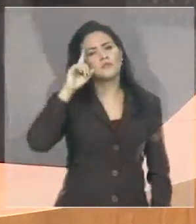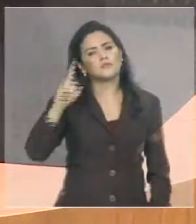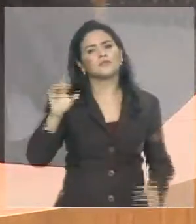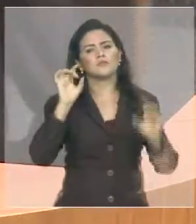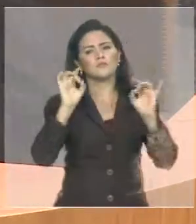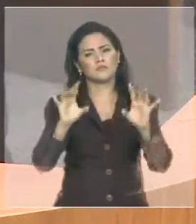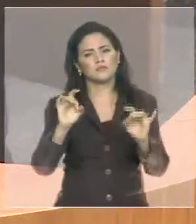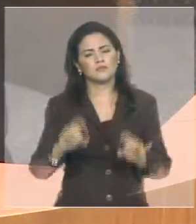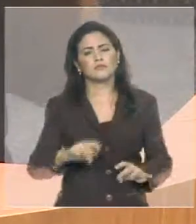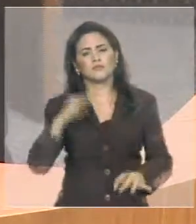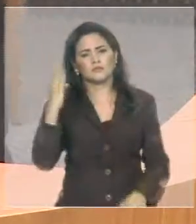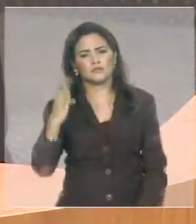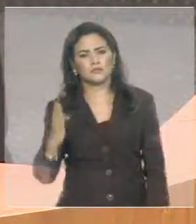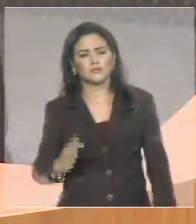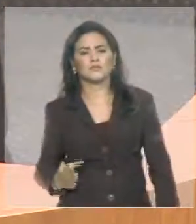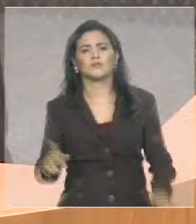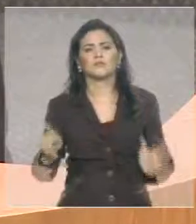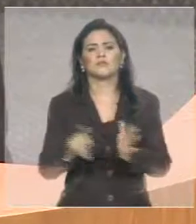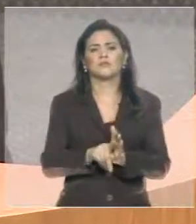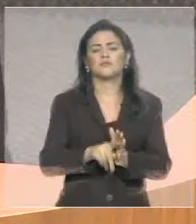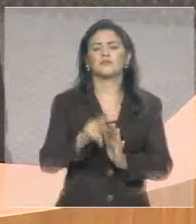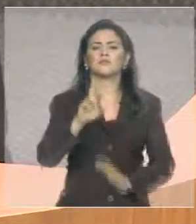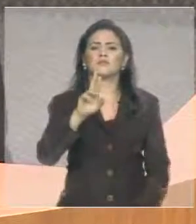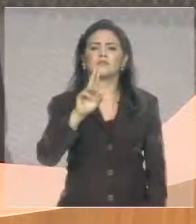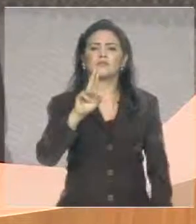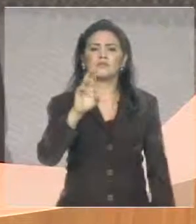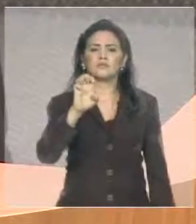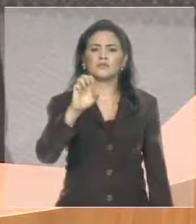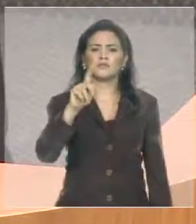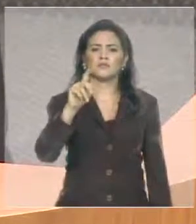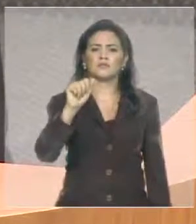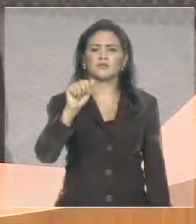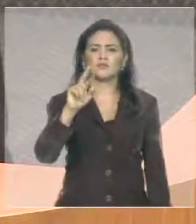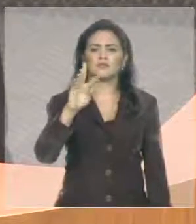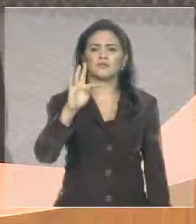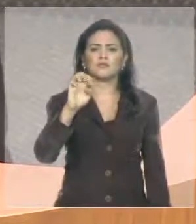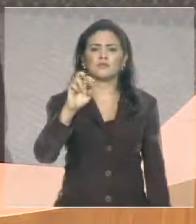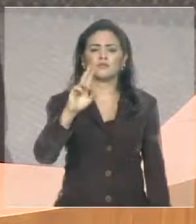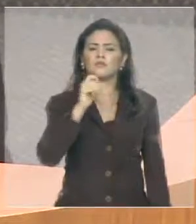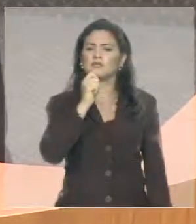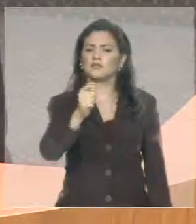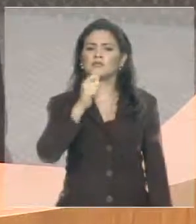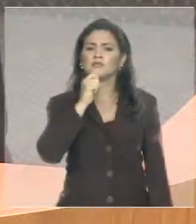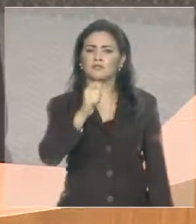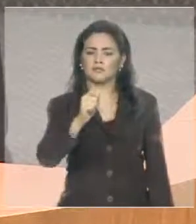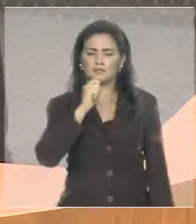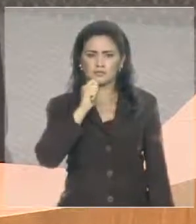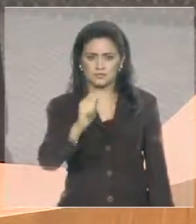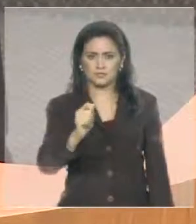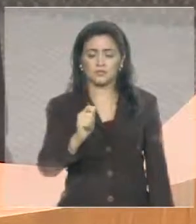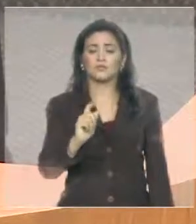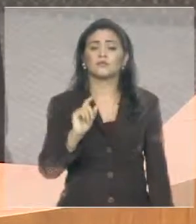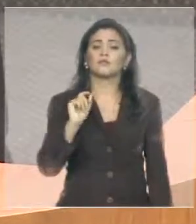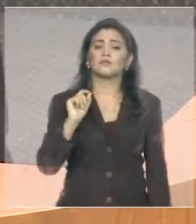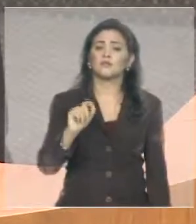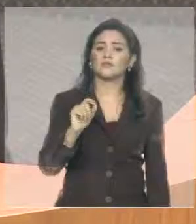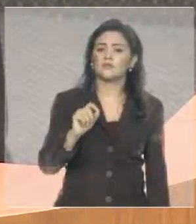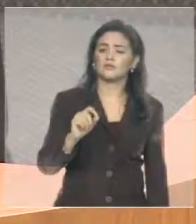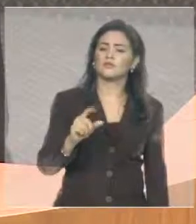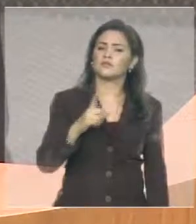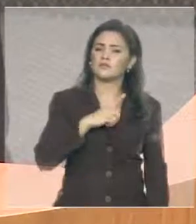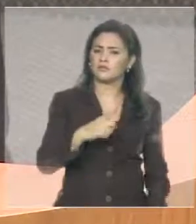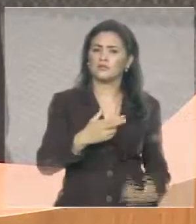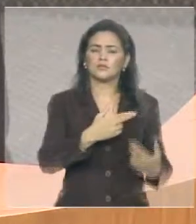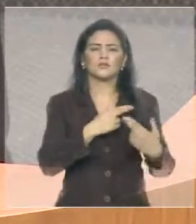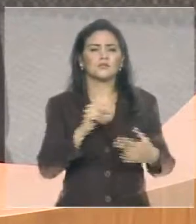é a profissão, o exercício realmente da comunicação, da função de investigar, de pesquisar, de entrevistar, de produzir